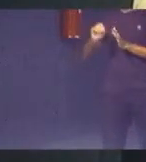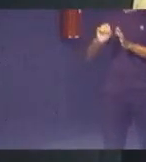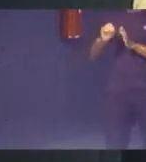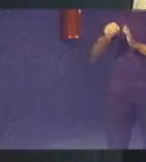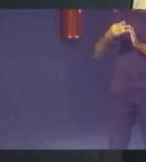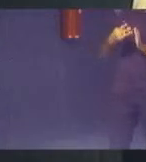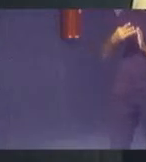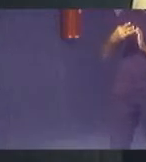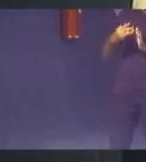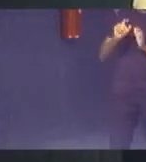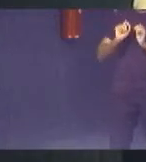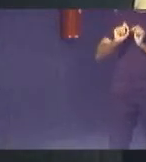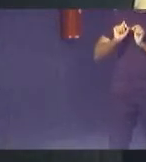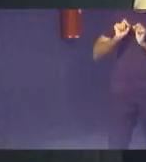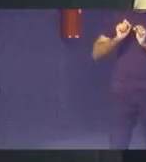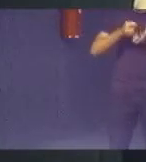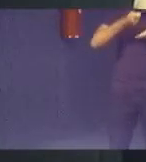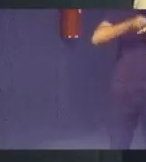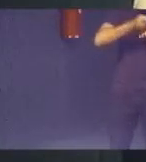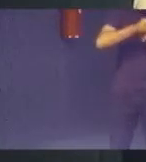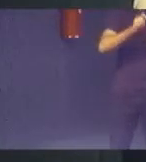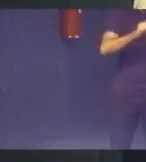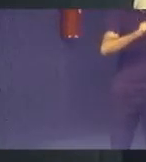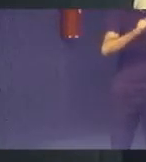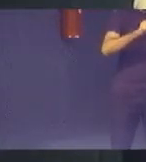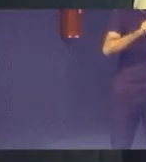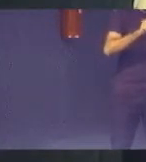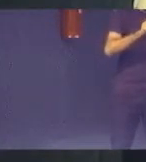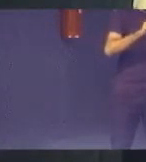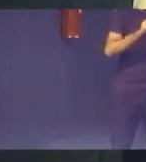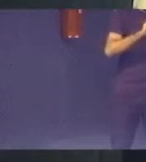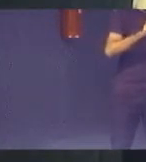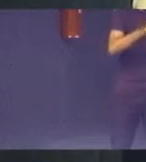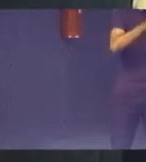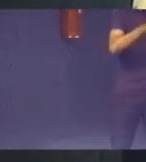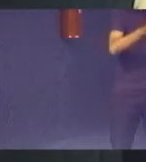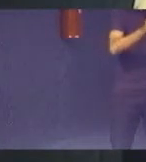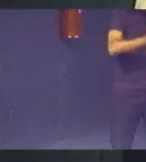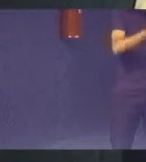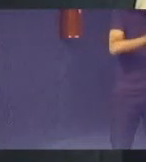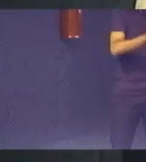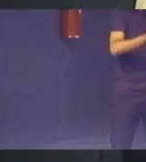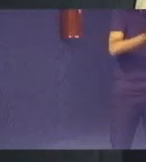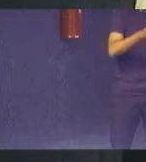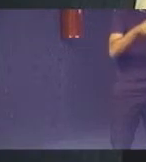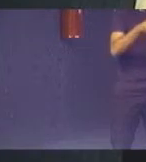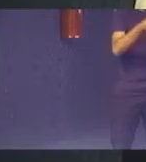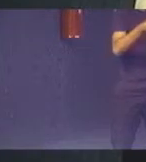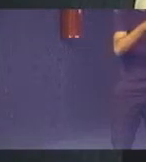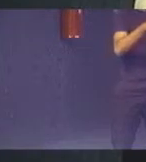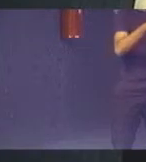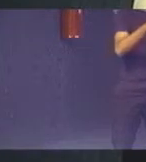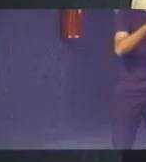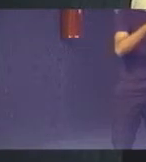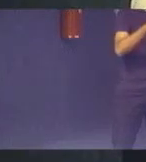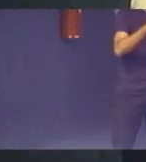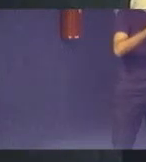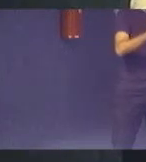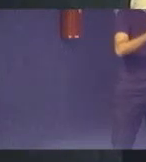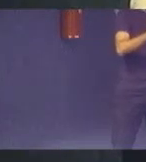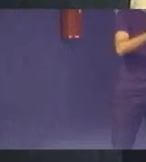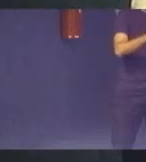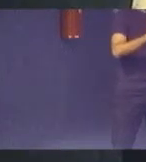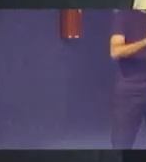de fazermos a audiência de conciliação prévia e nós já fazemos em 2003 então no